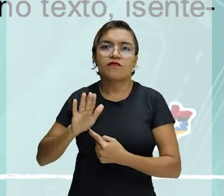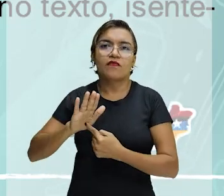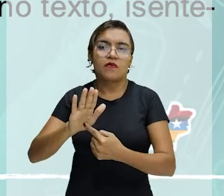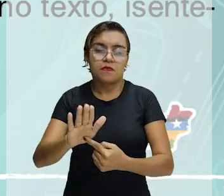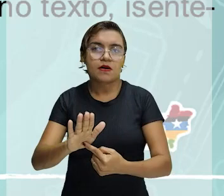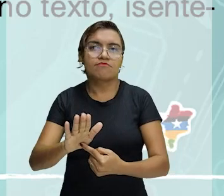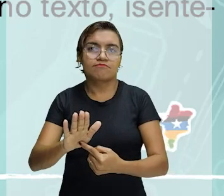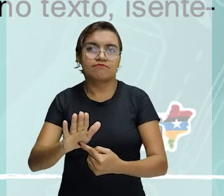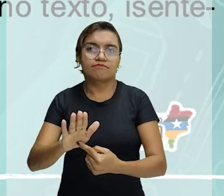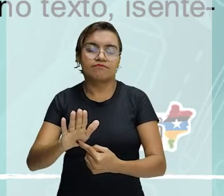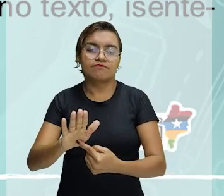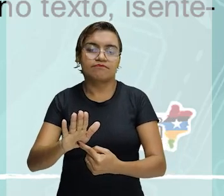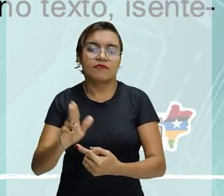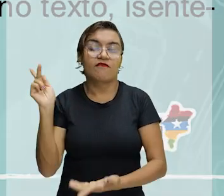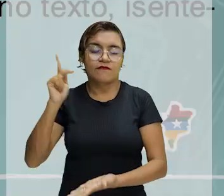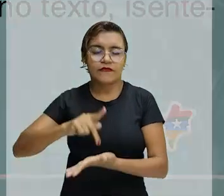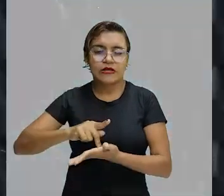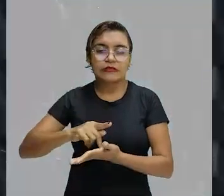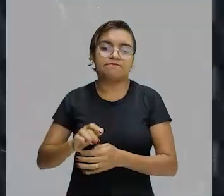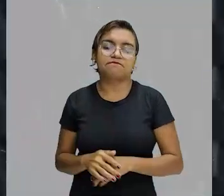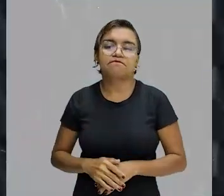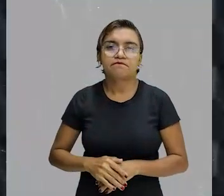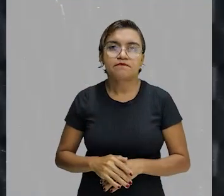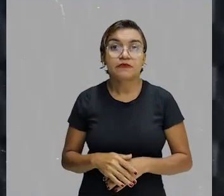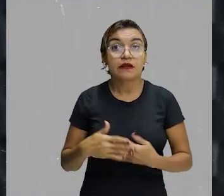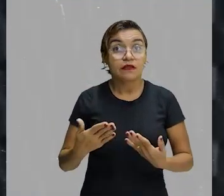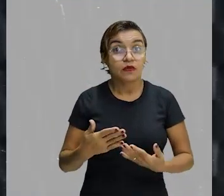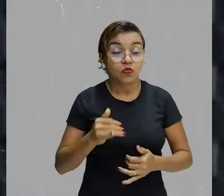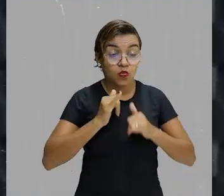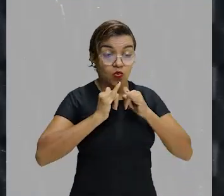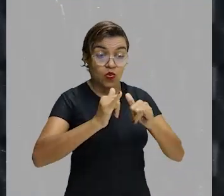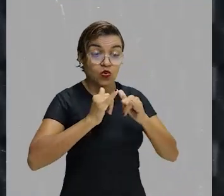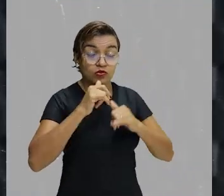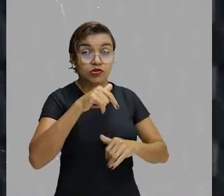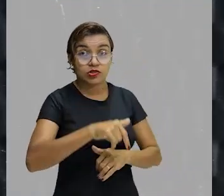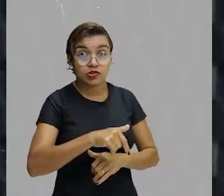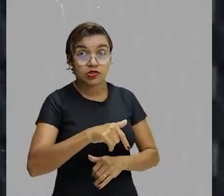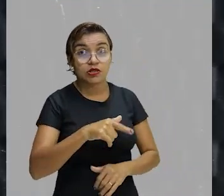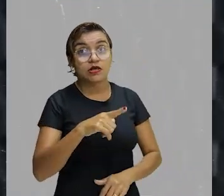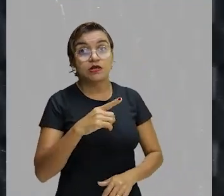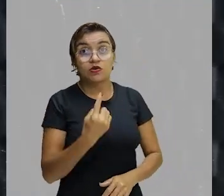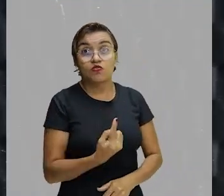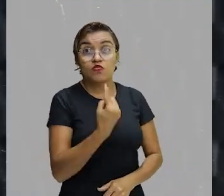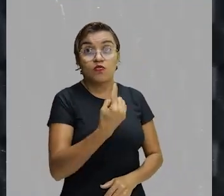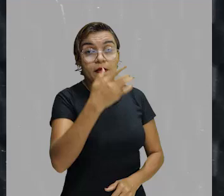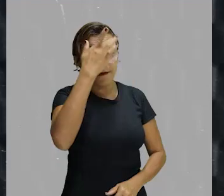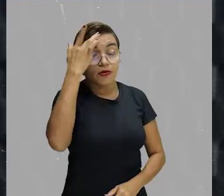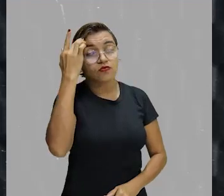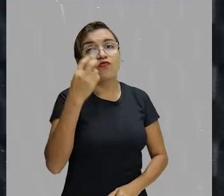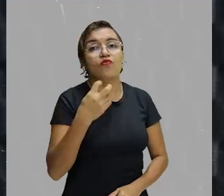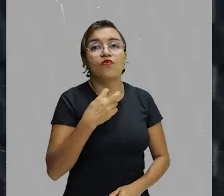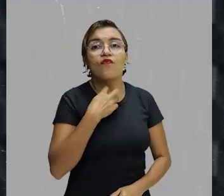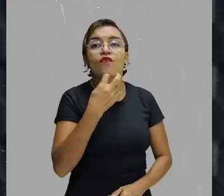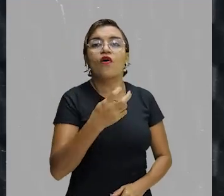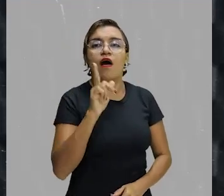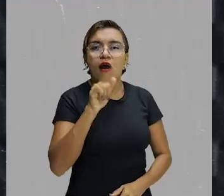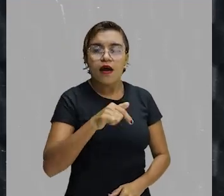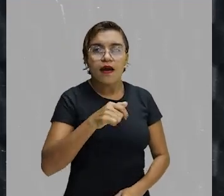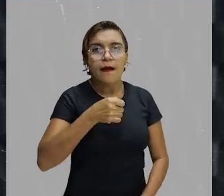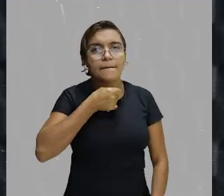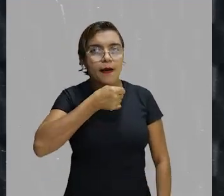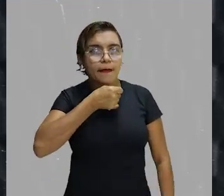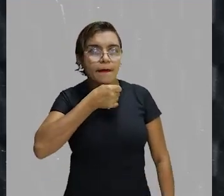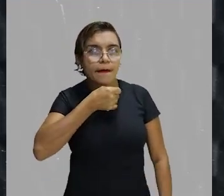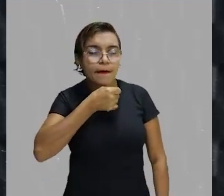apresentação dos fatos. Então, provavelmente, na notícia, vocês vão encontrar uma única voz. Que é a voz de quem? A voz do repórter.